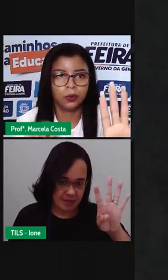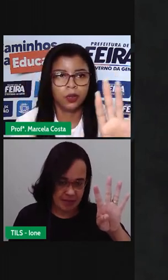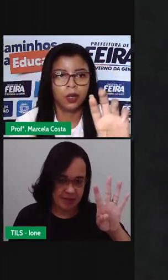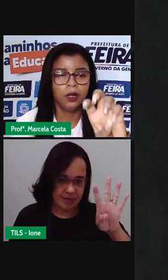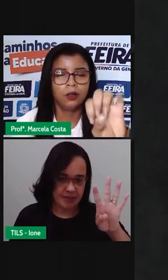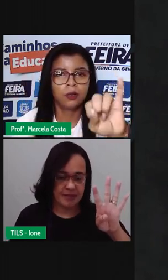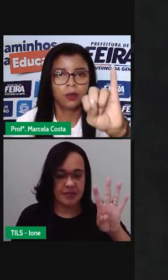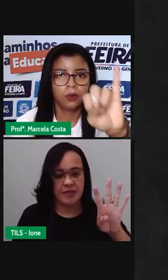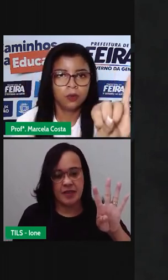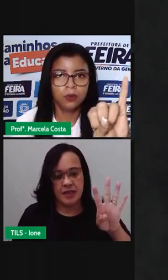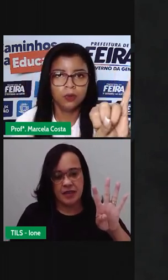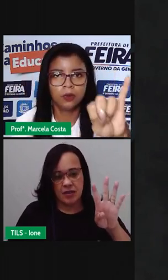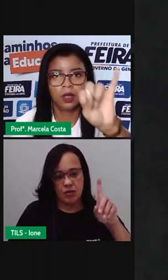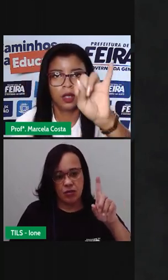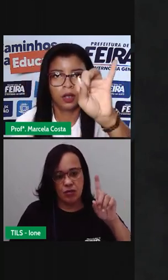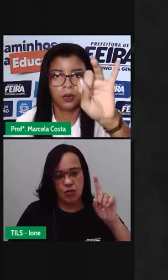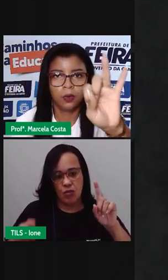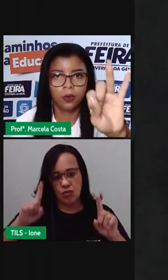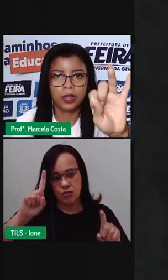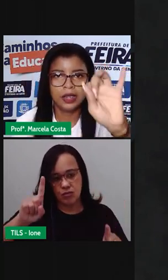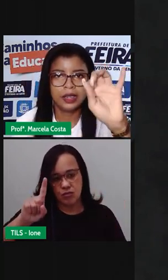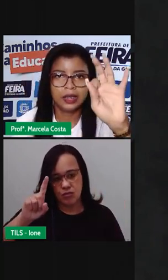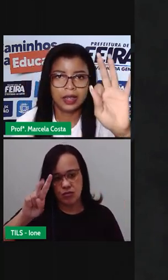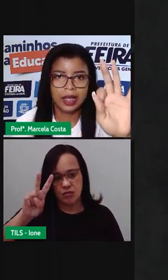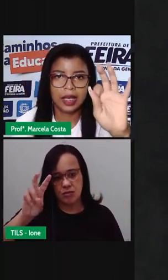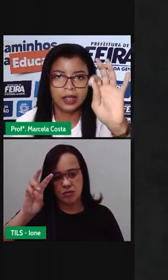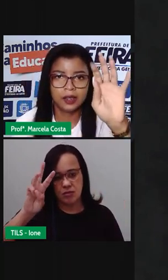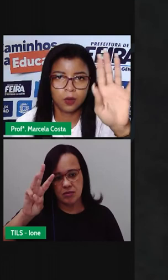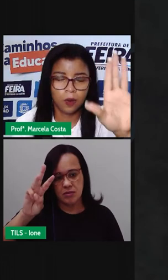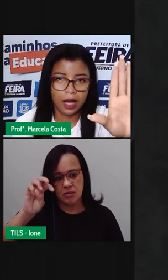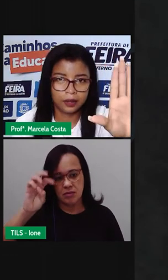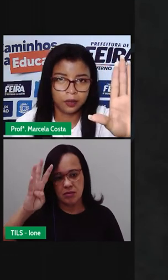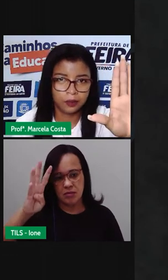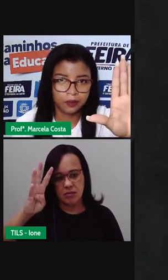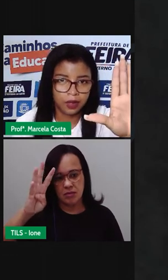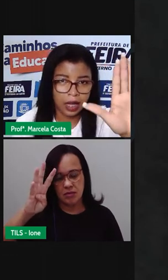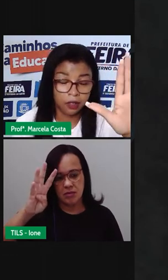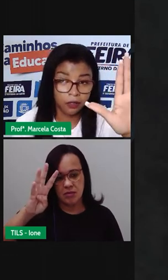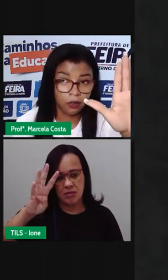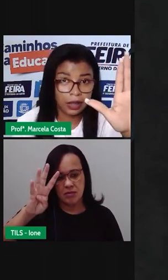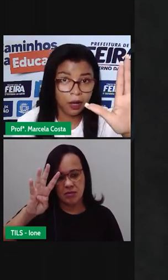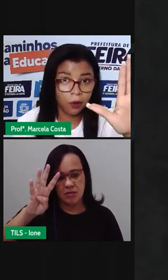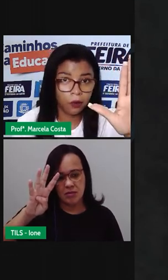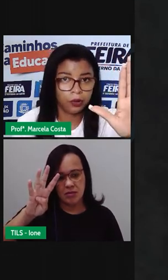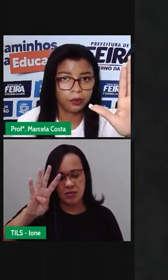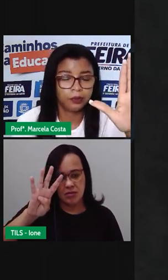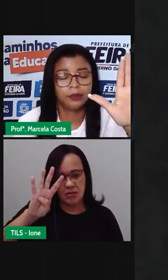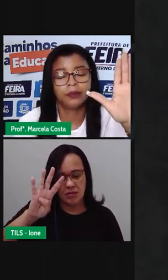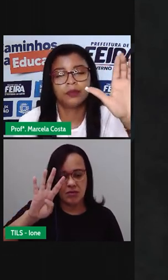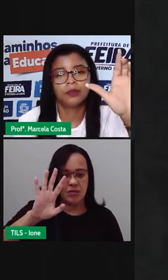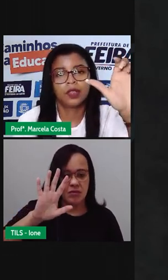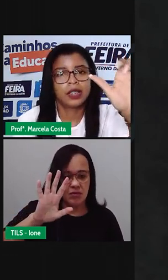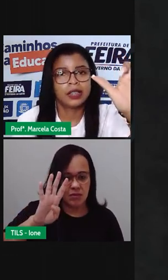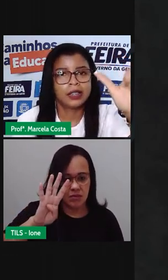8. Ó, 1, 2, 3, 4. Agora eu vou contar 8.